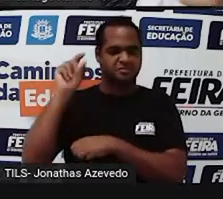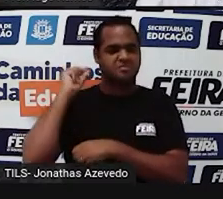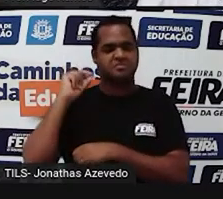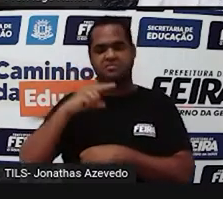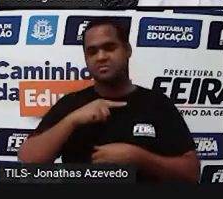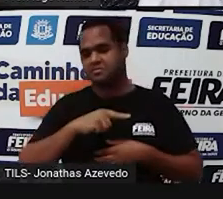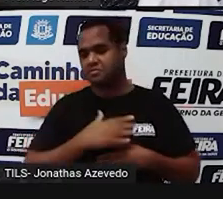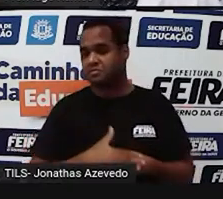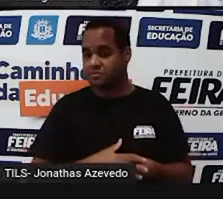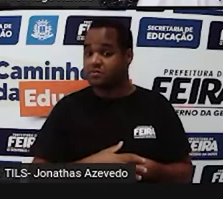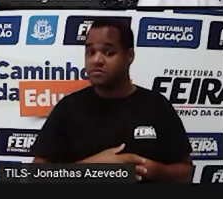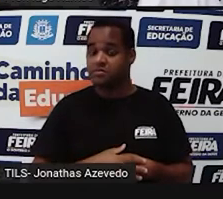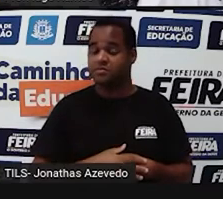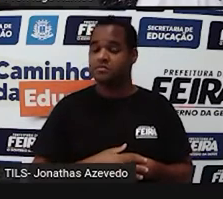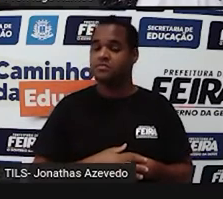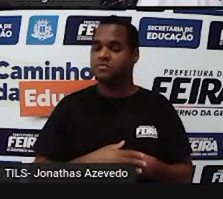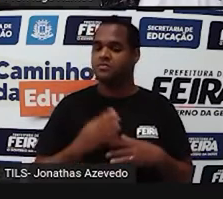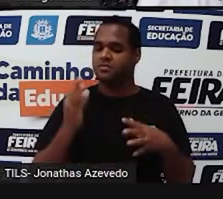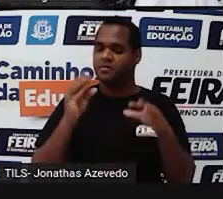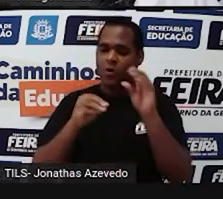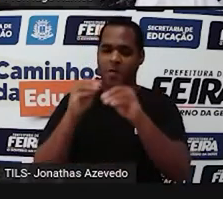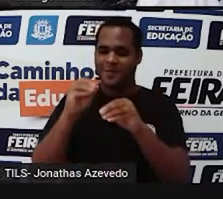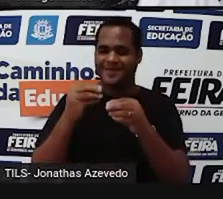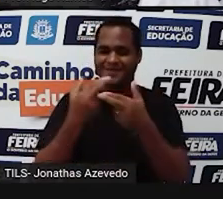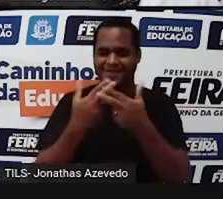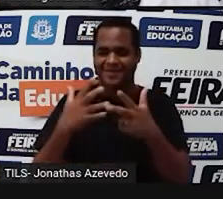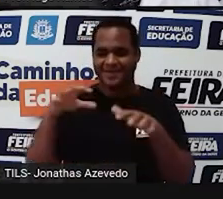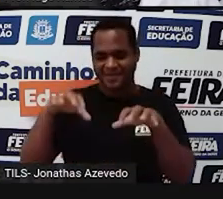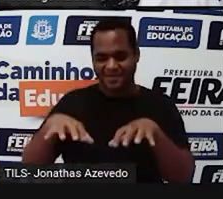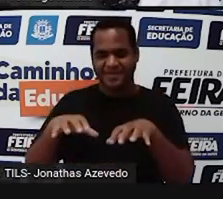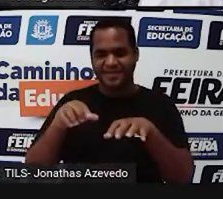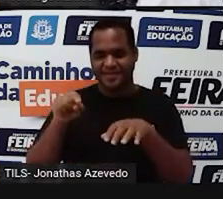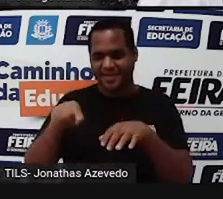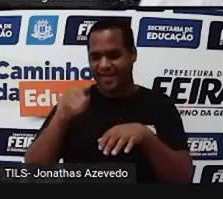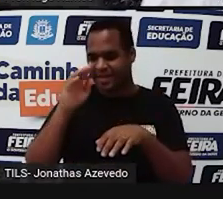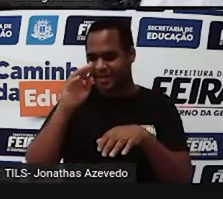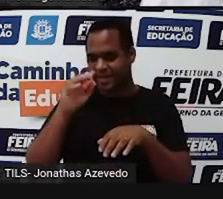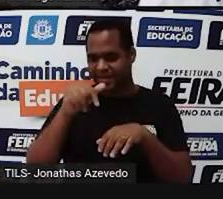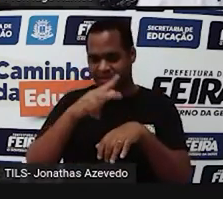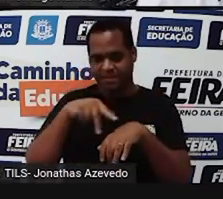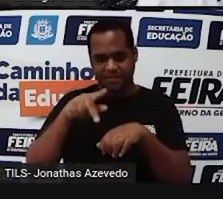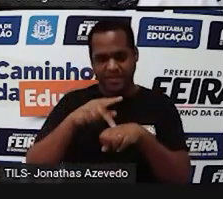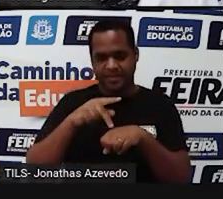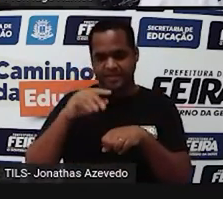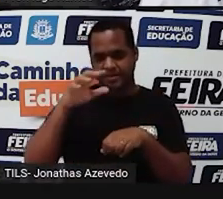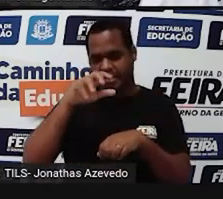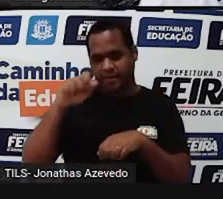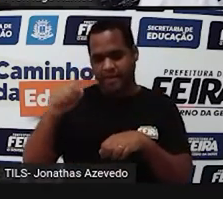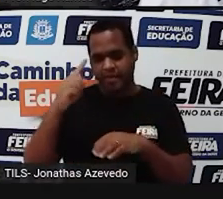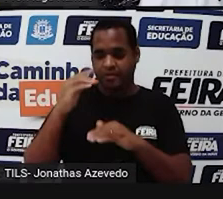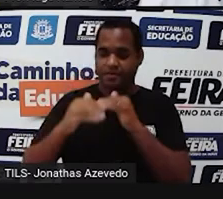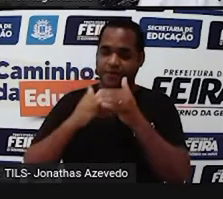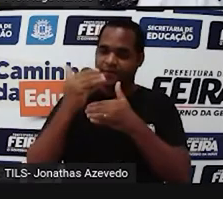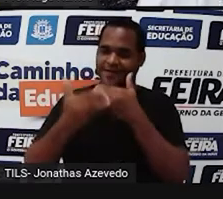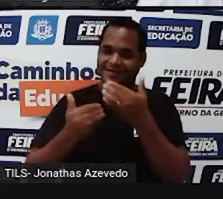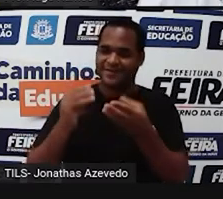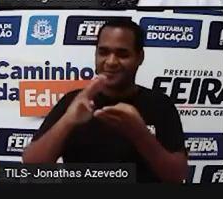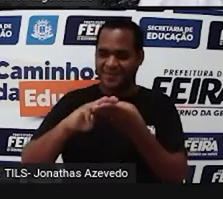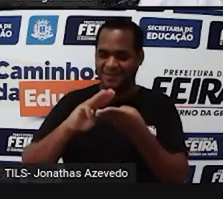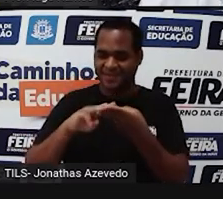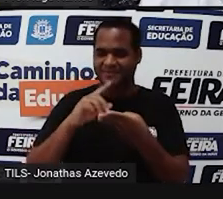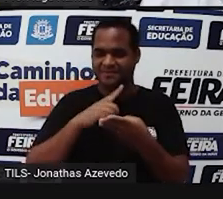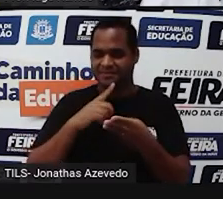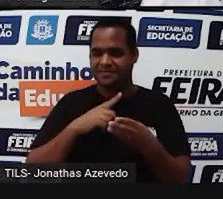Contribuição também do continente africano no desenvolver da matemática. Então,